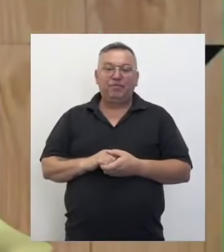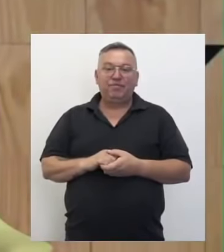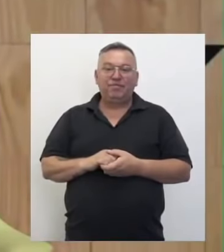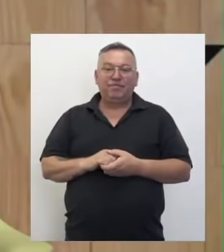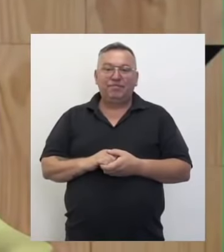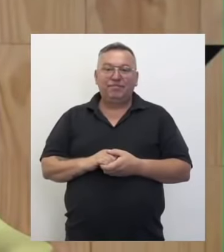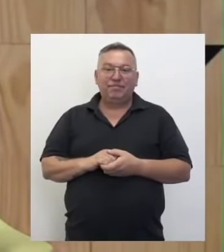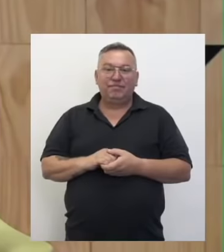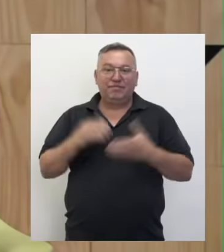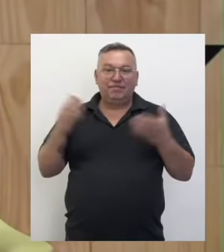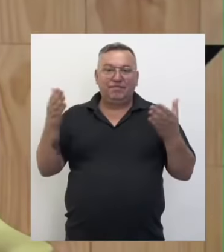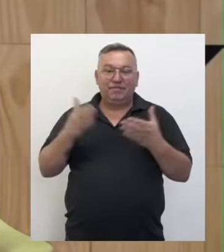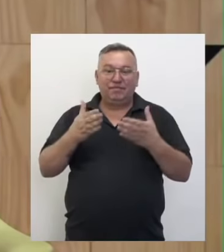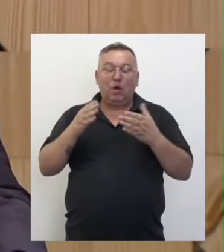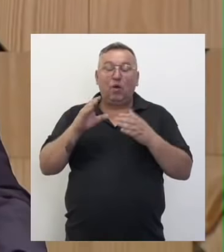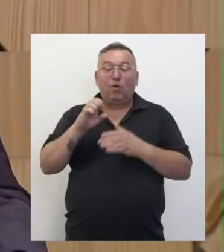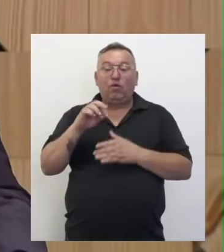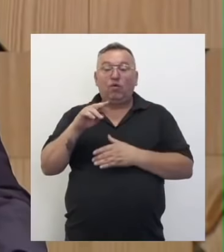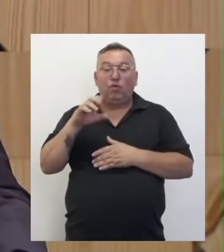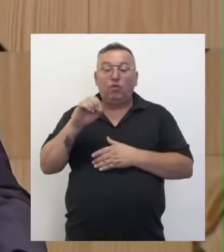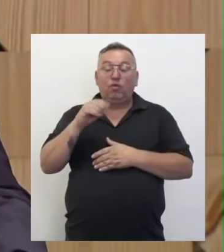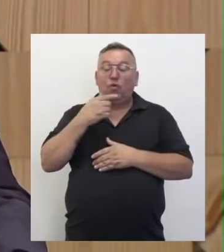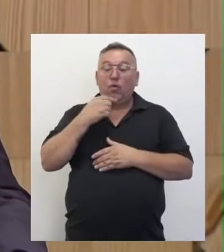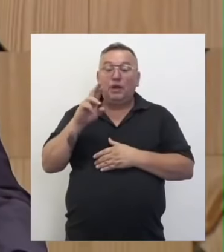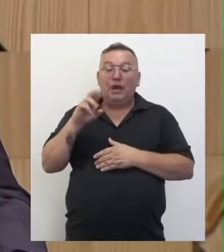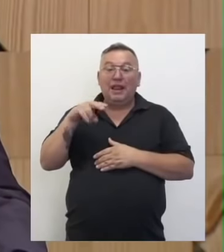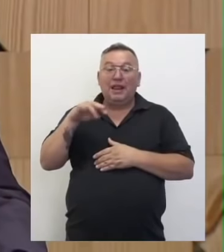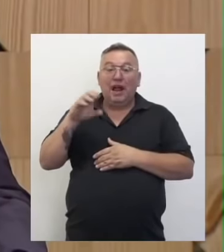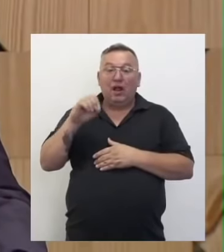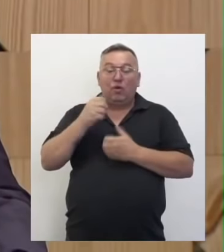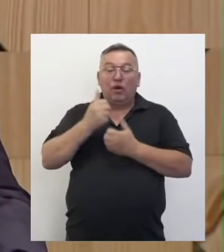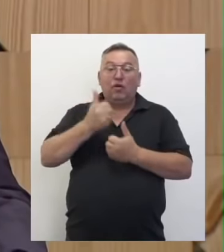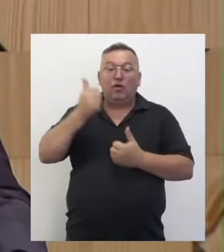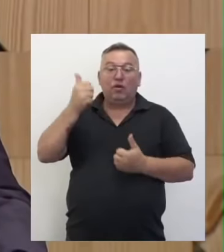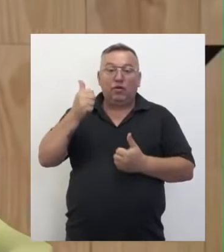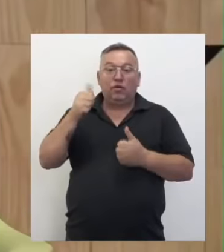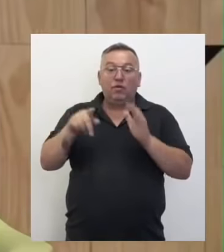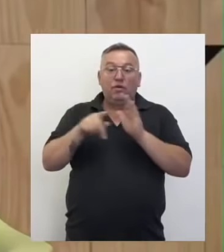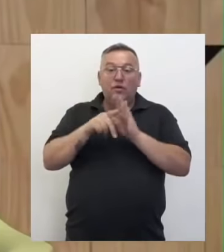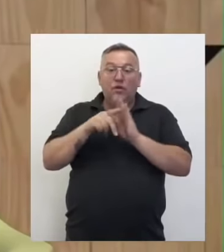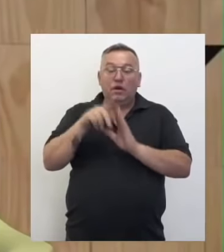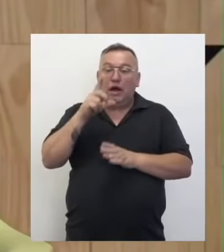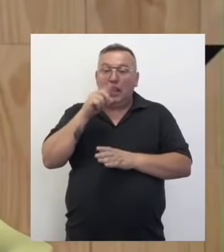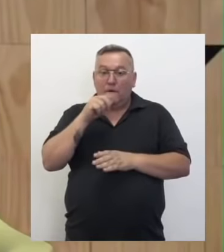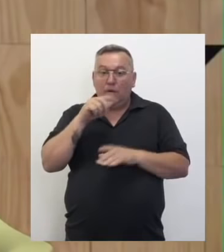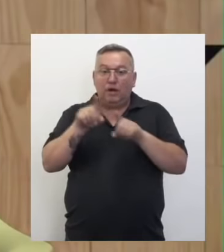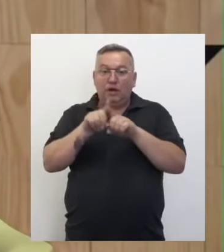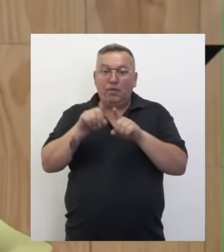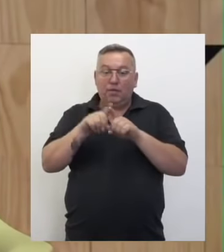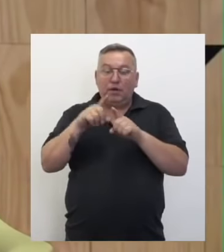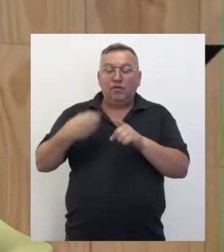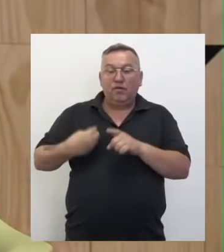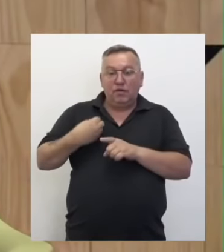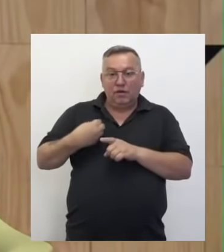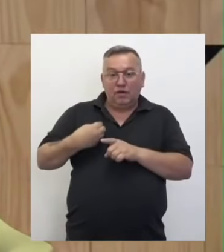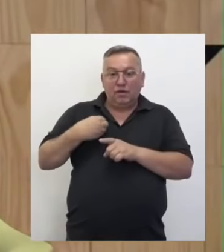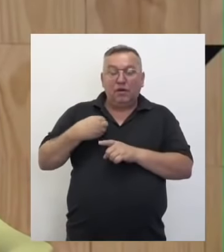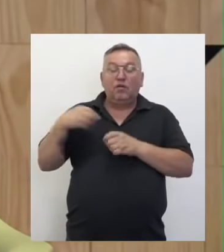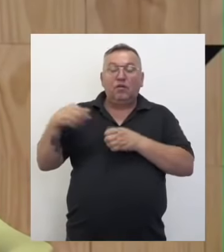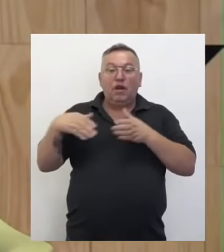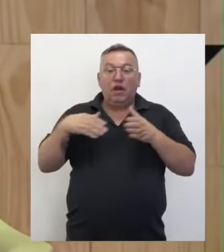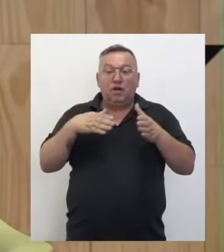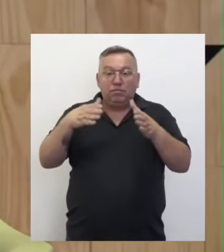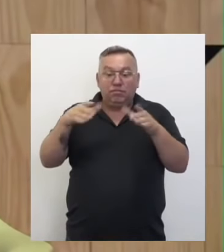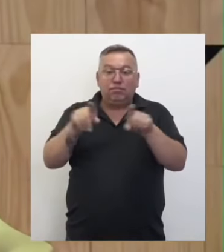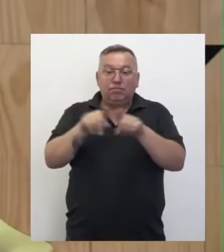Estamos no estúdio com o Renato Ferreira, diretor do Departamento de Recursos Hídricos e de Revitalização de Bacias Hidrográficas